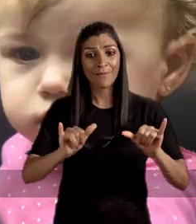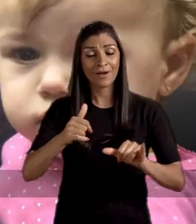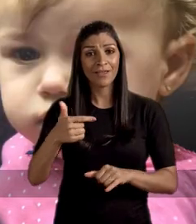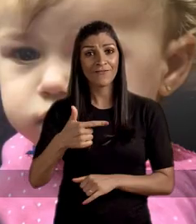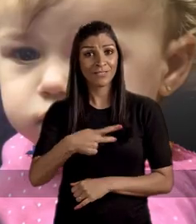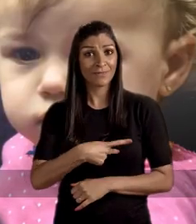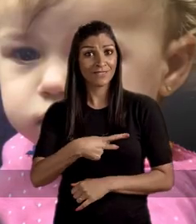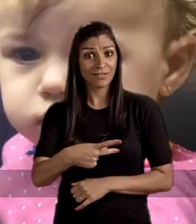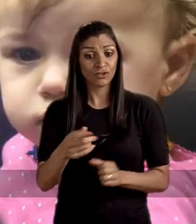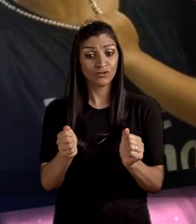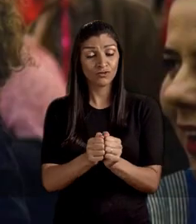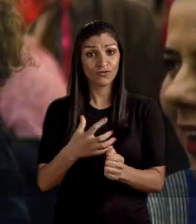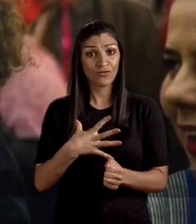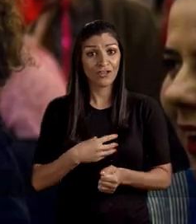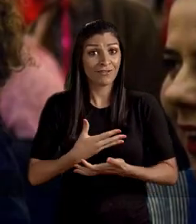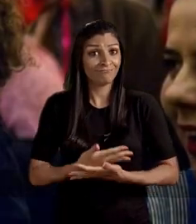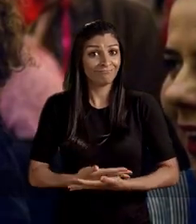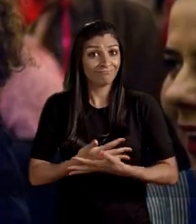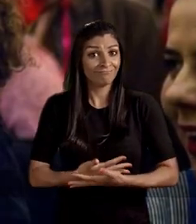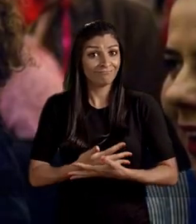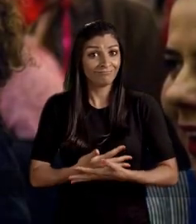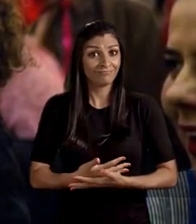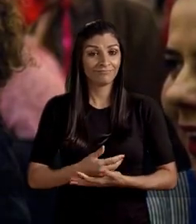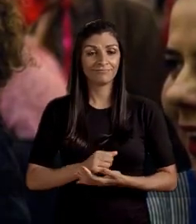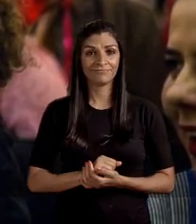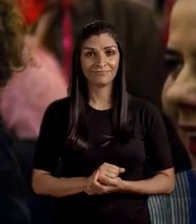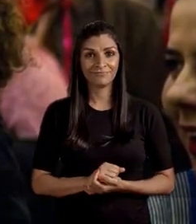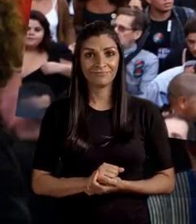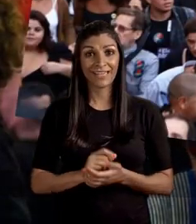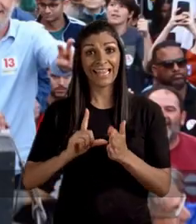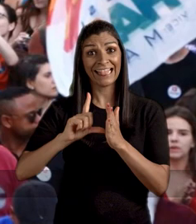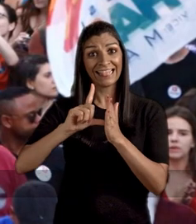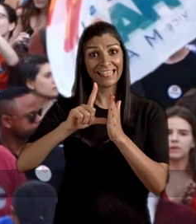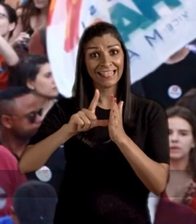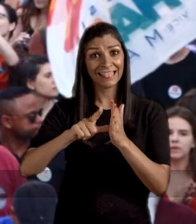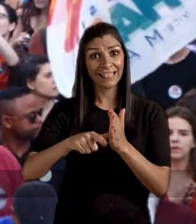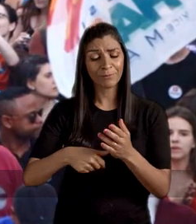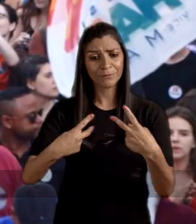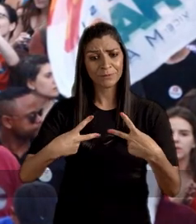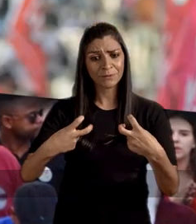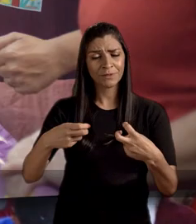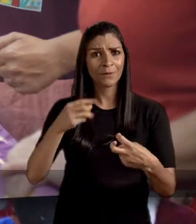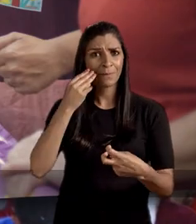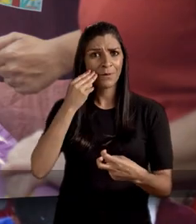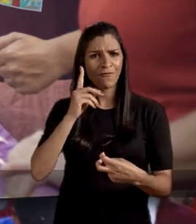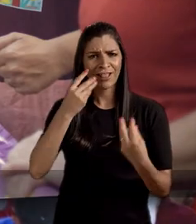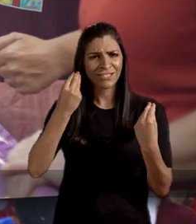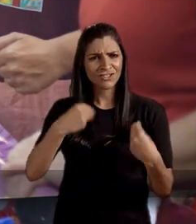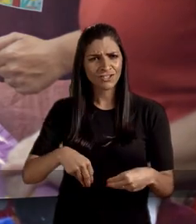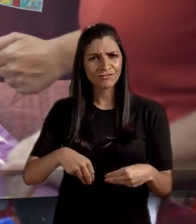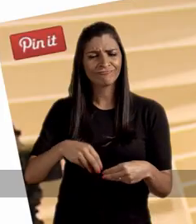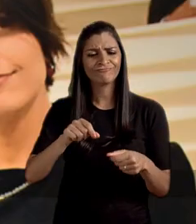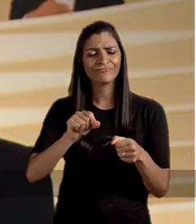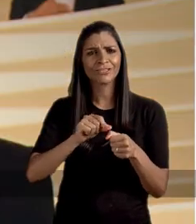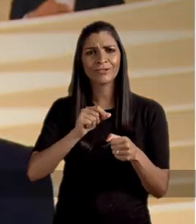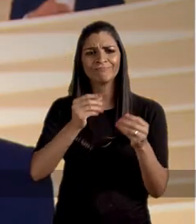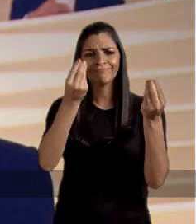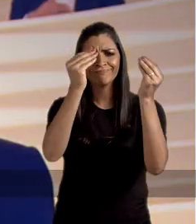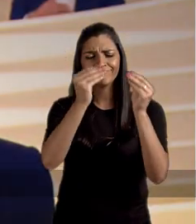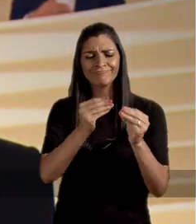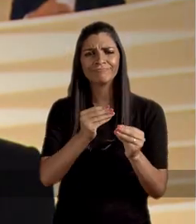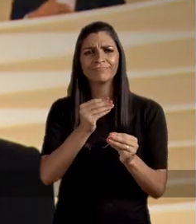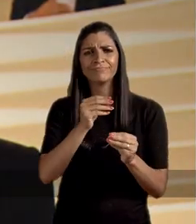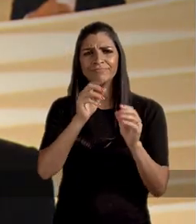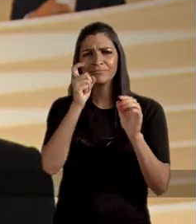e fez campanha para vice-presidente com a filha nos braços. Quando perceberam que ela não ia desistir, fizeram montagens